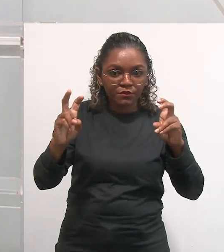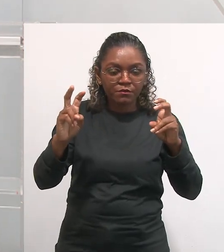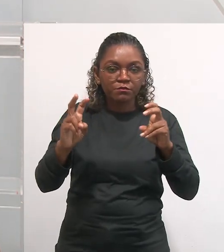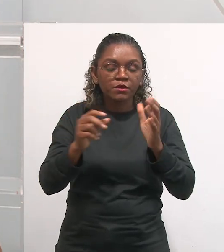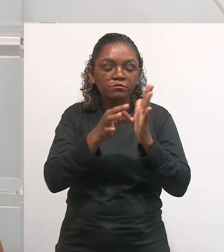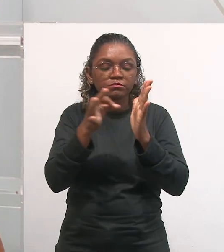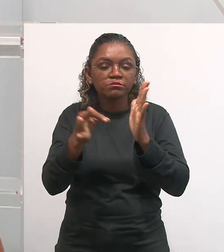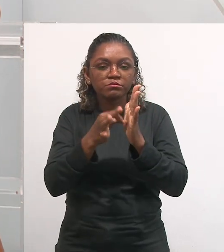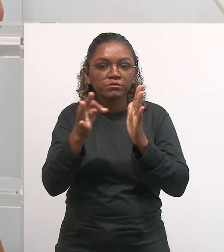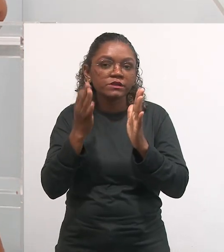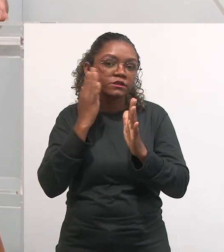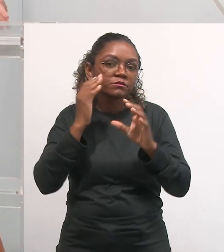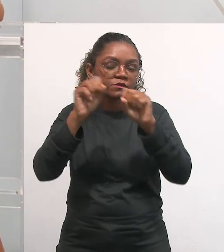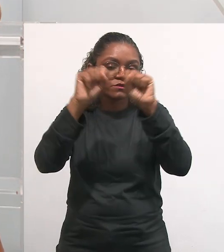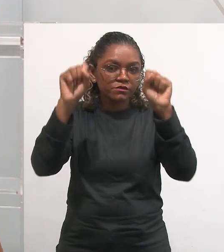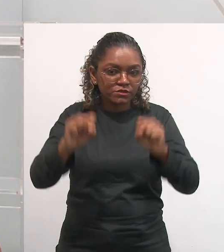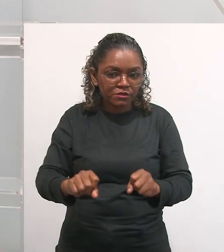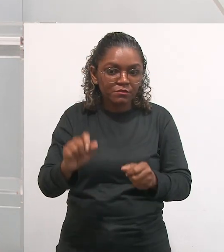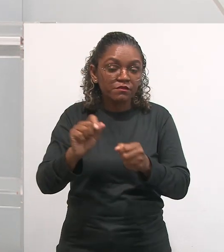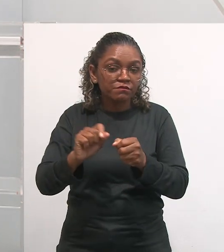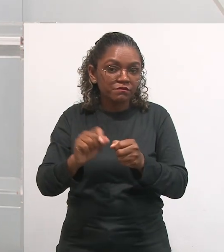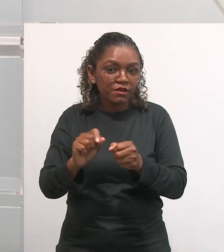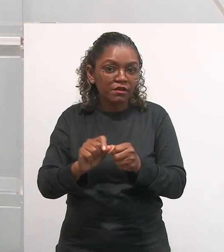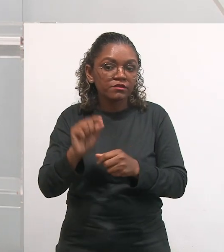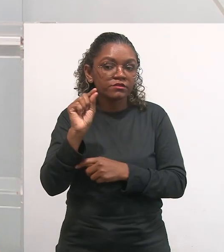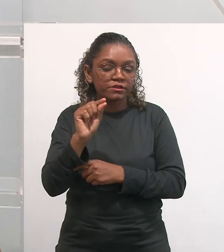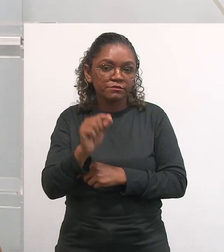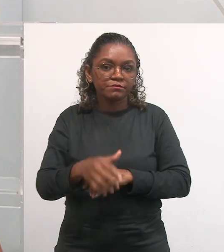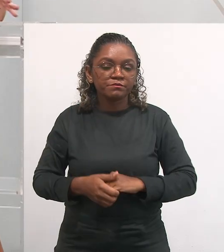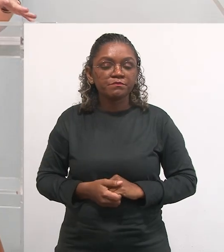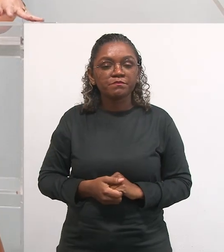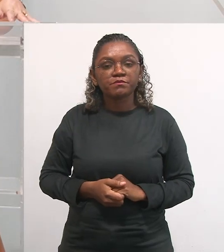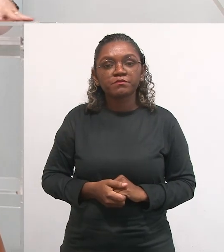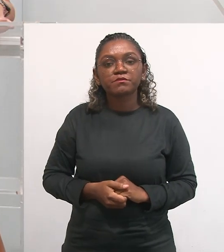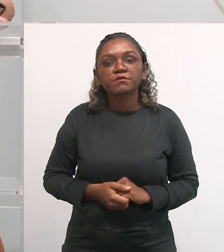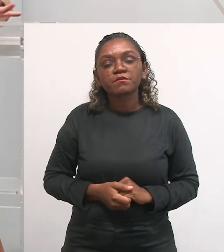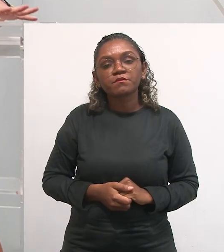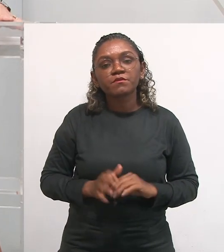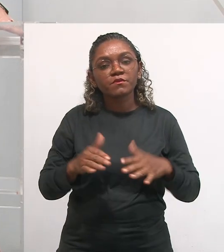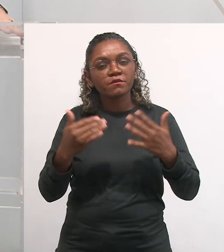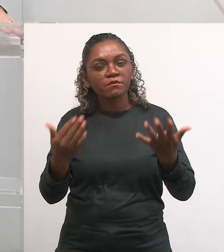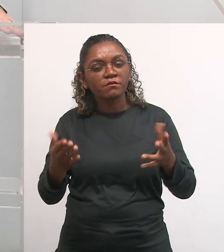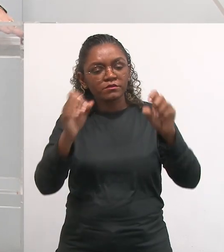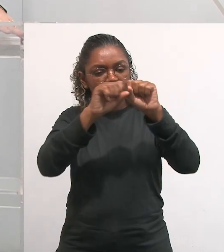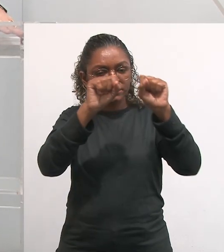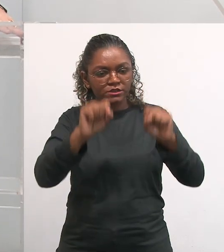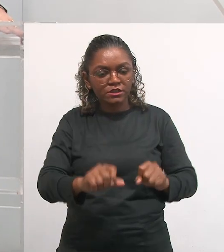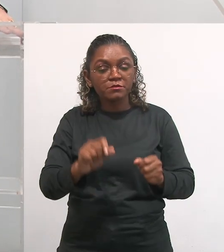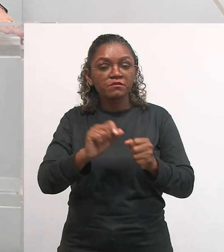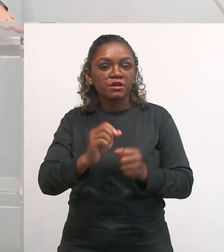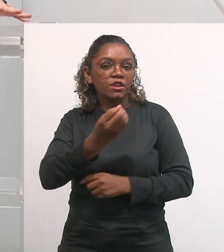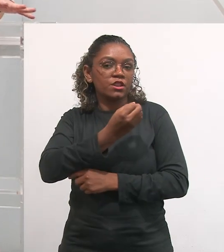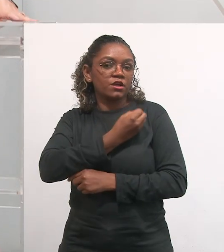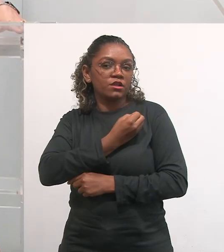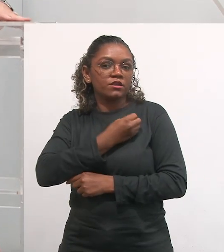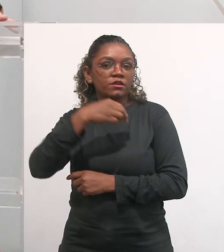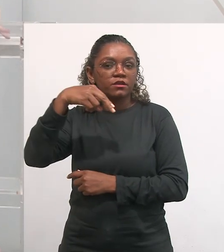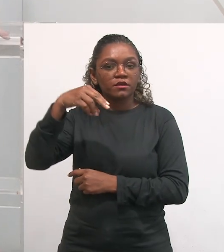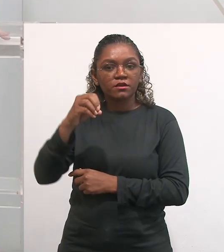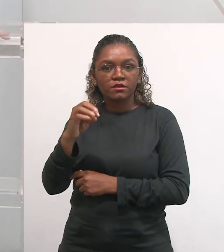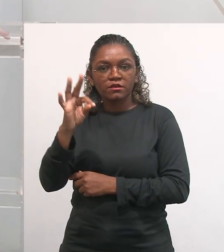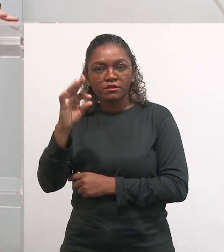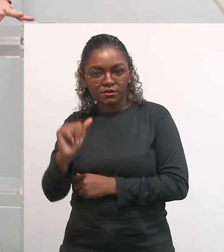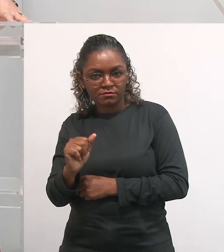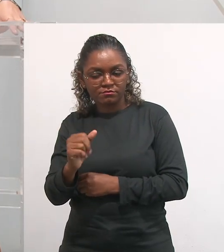na ideia do que o nosso sistema realiza. E aí ele pensa assim, bom, o nosso sistema realiza dessa forma, atribui